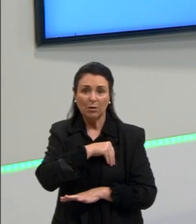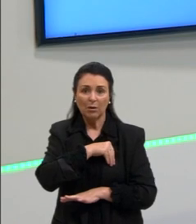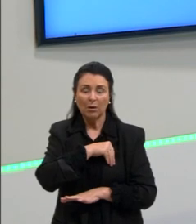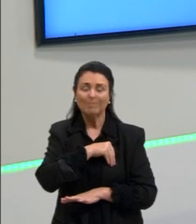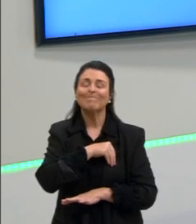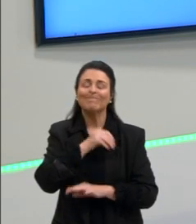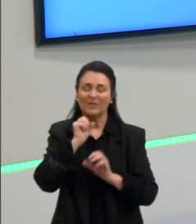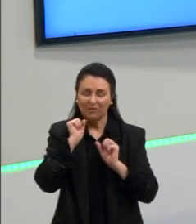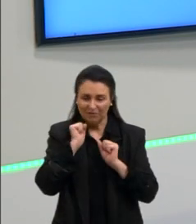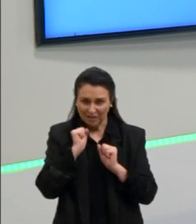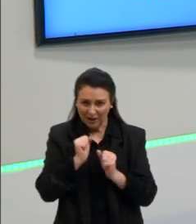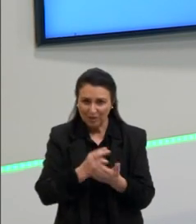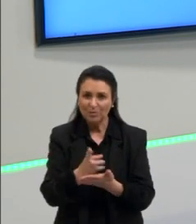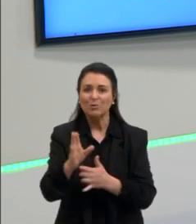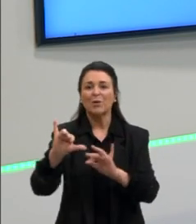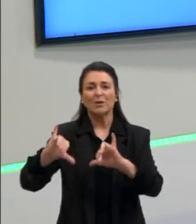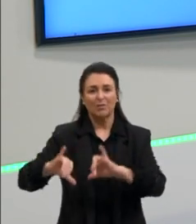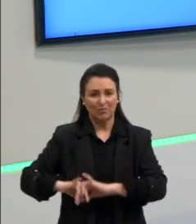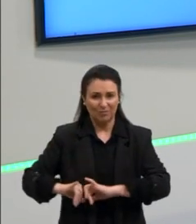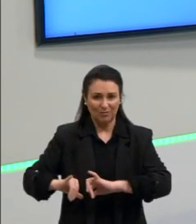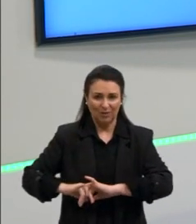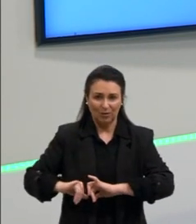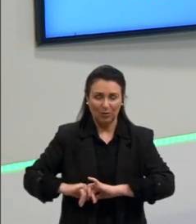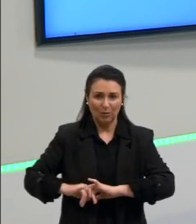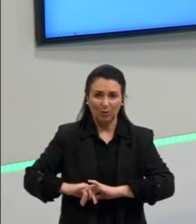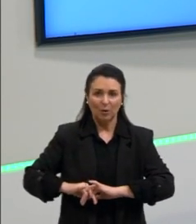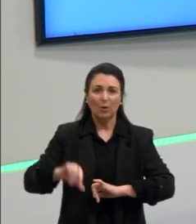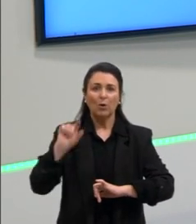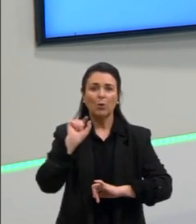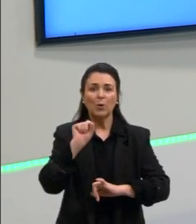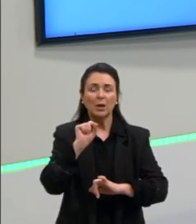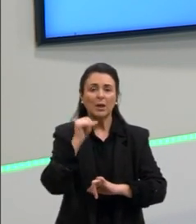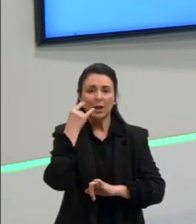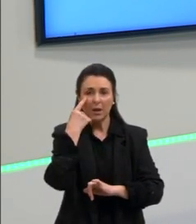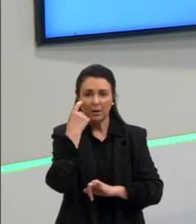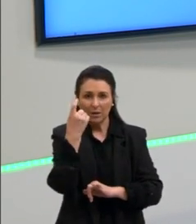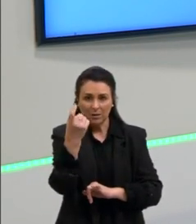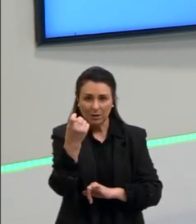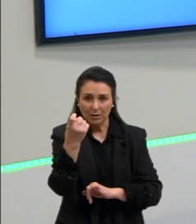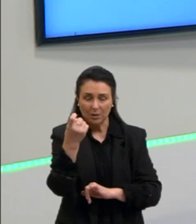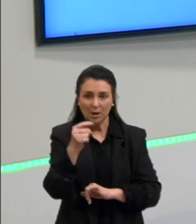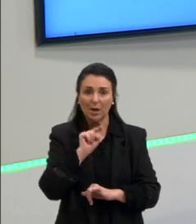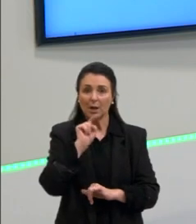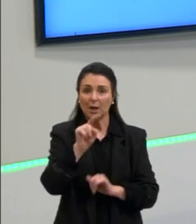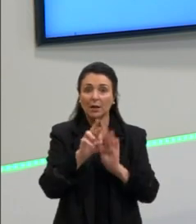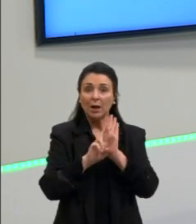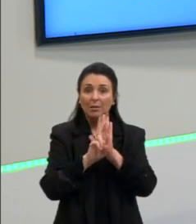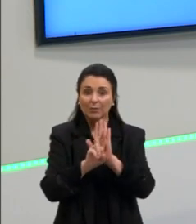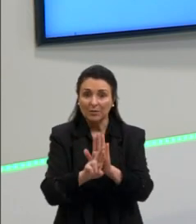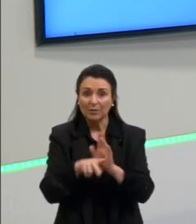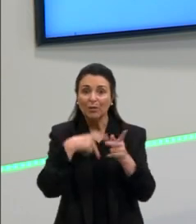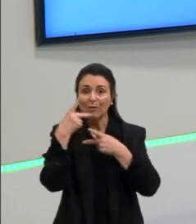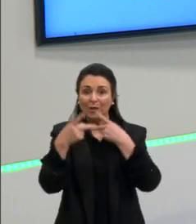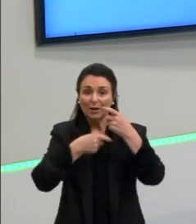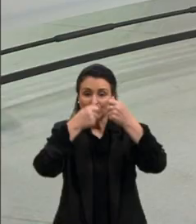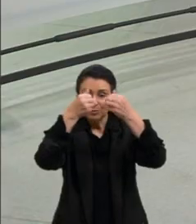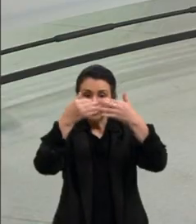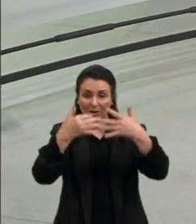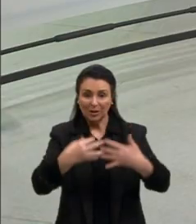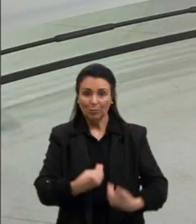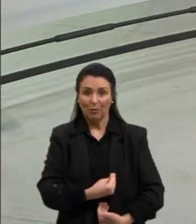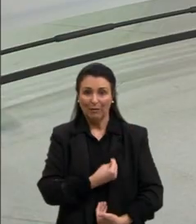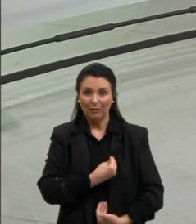sofrer. E o que é interessante? Aqui, o Chrétien de Troyes, ele está representando mulheres, não são mulheres,